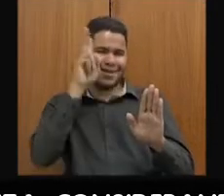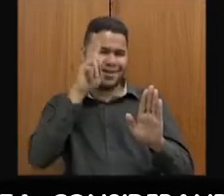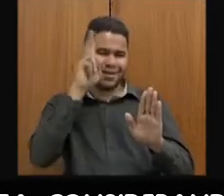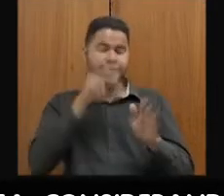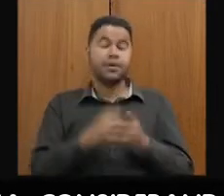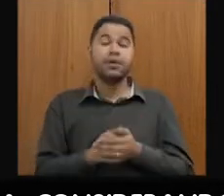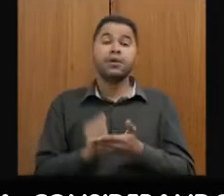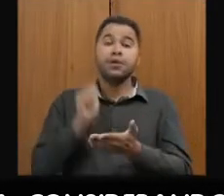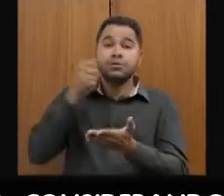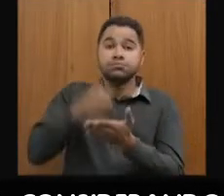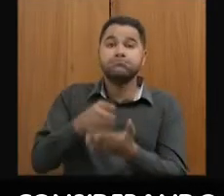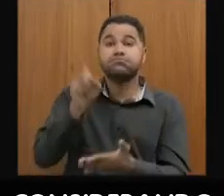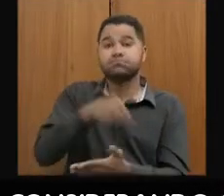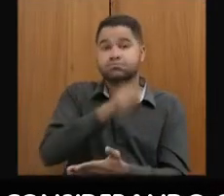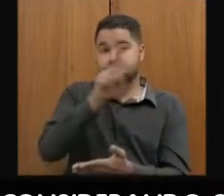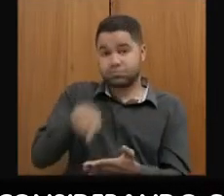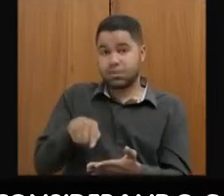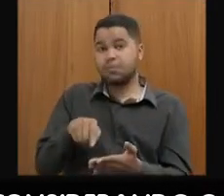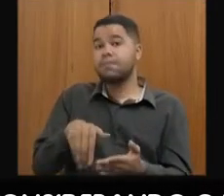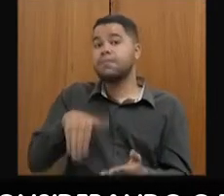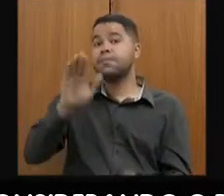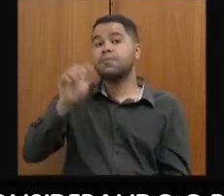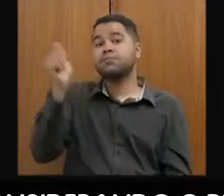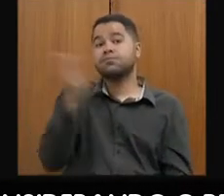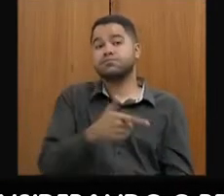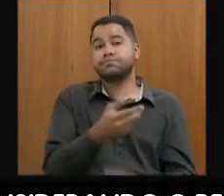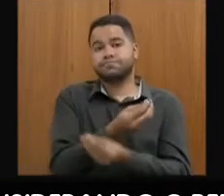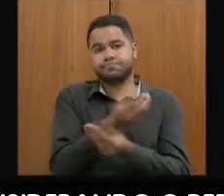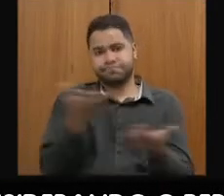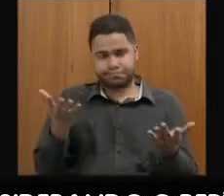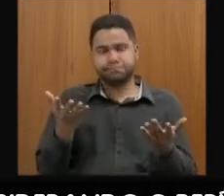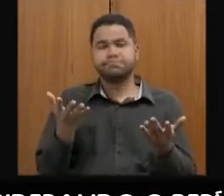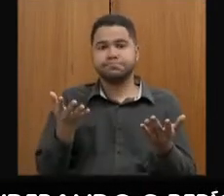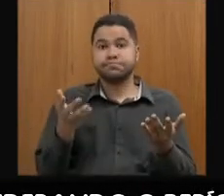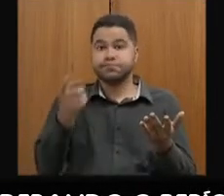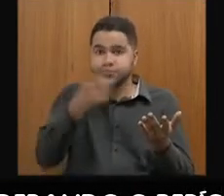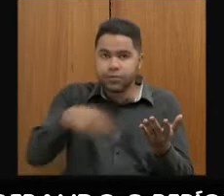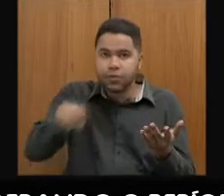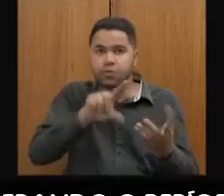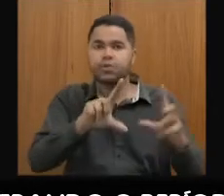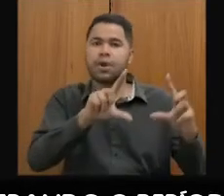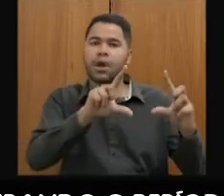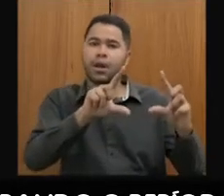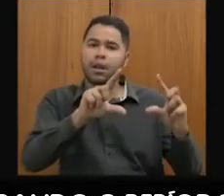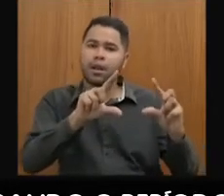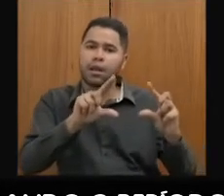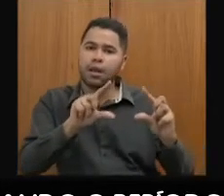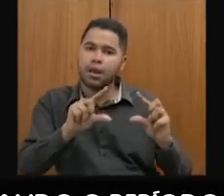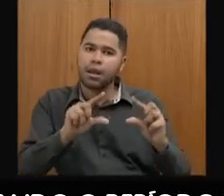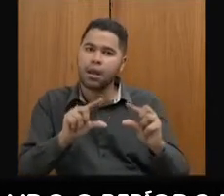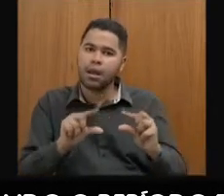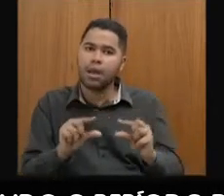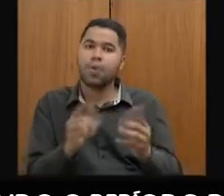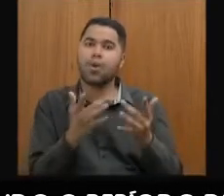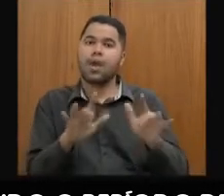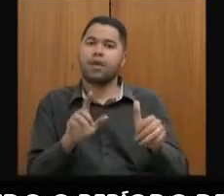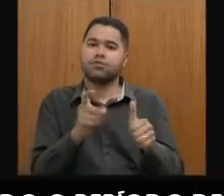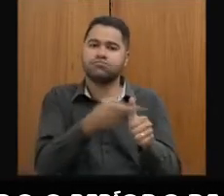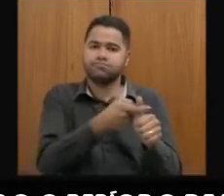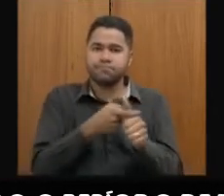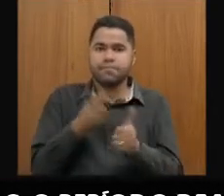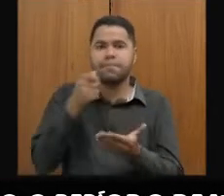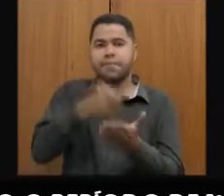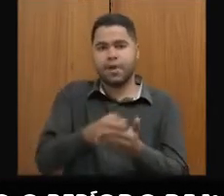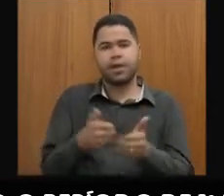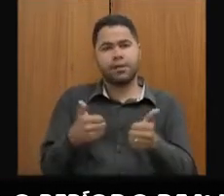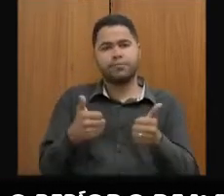e cancelamento maior do que os gerados. Isso faz com que você reduza cada vez mais os restos a pagar. Próximo, por